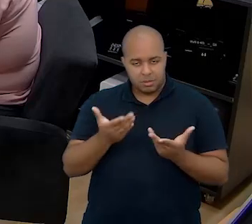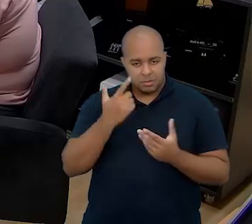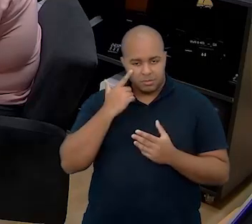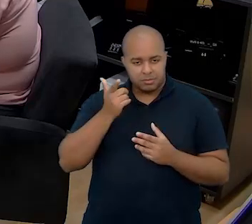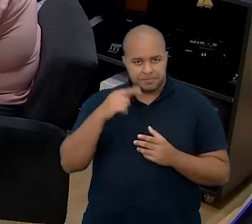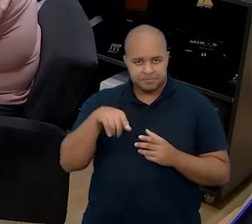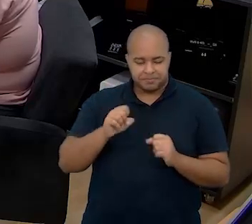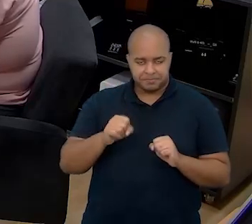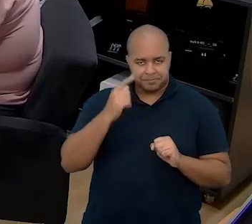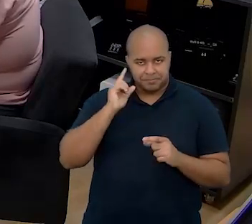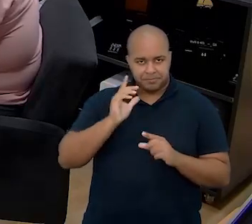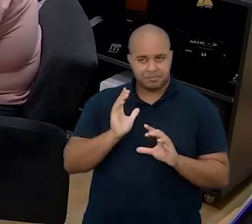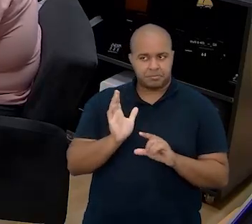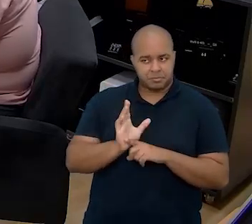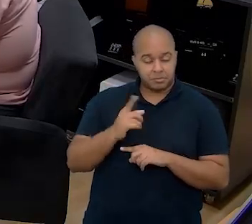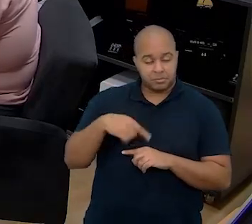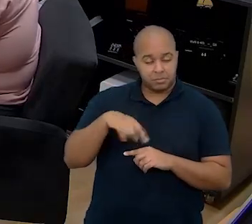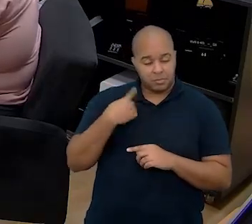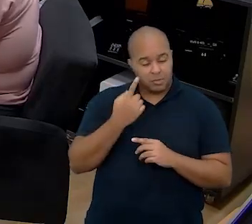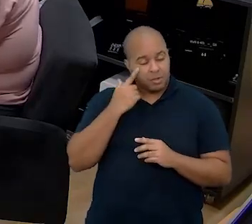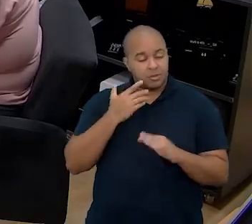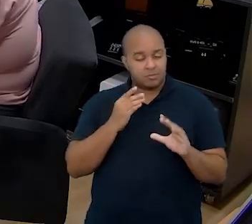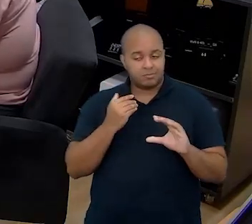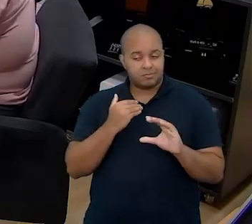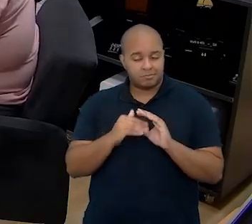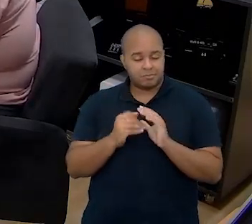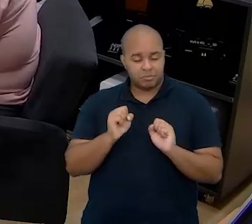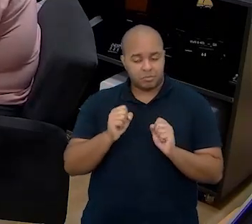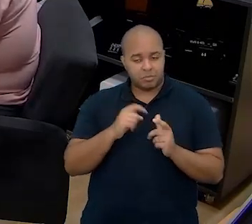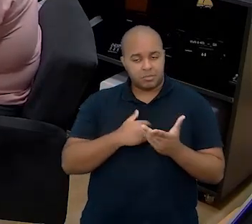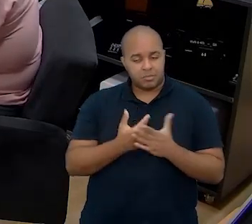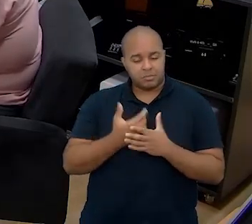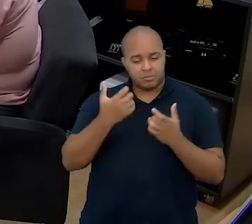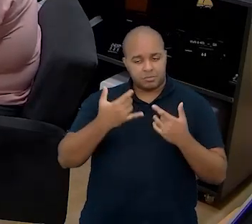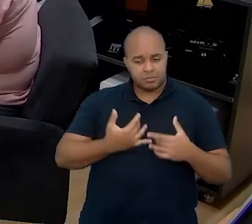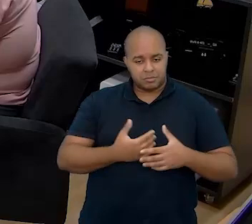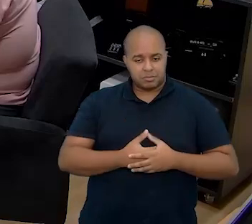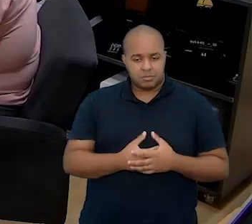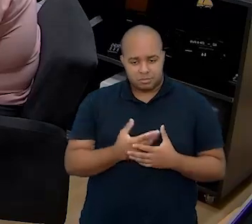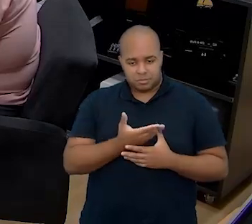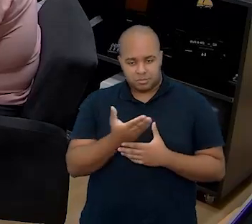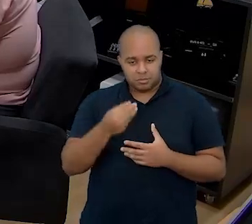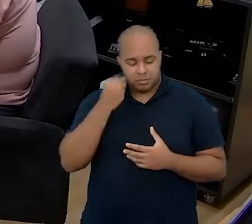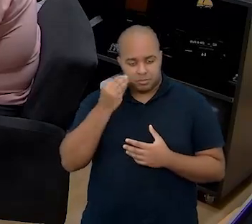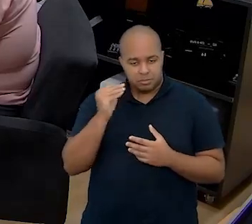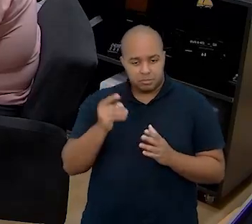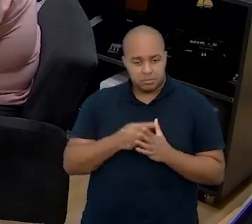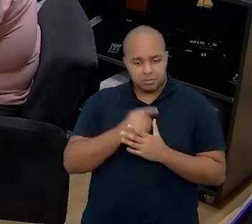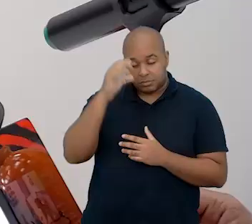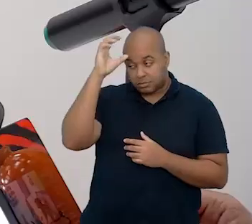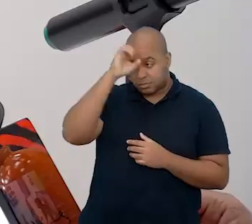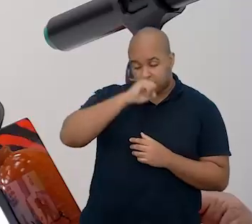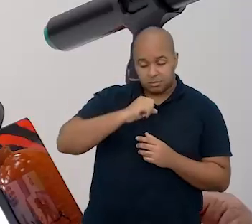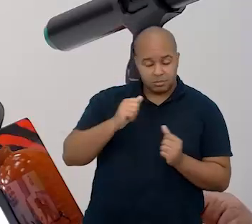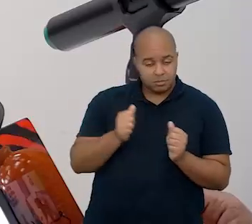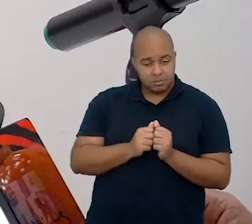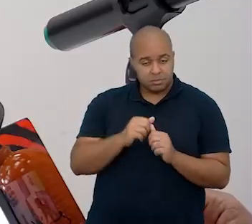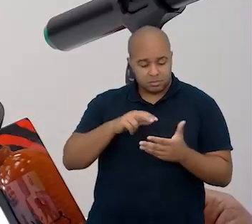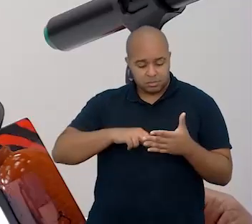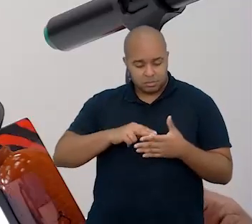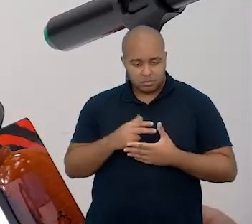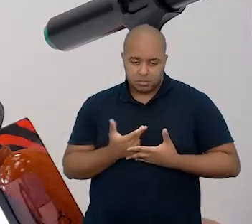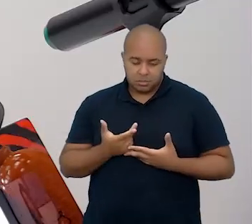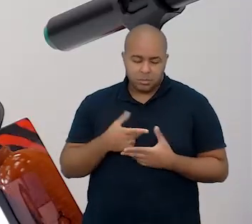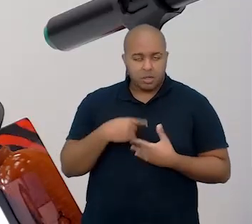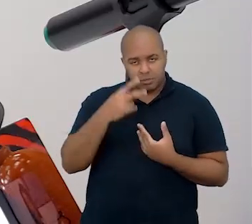vocês possam colaborar conosco, contribuir, contando a sua experiência de aprendizado com a leitura.